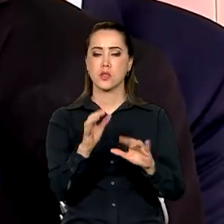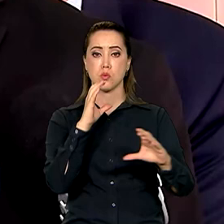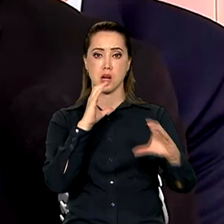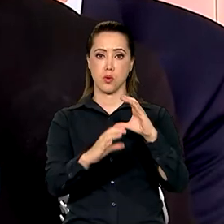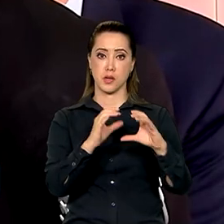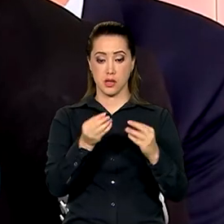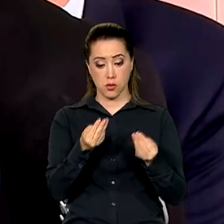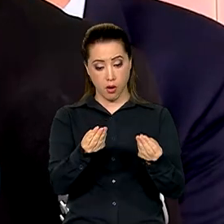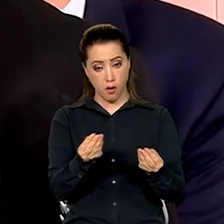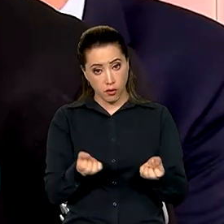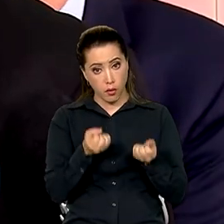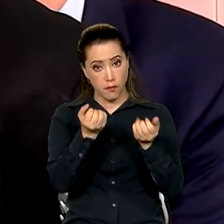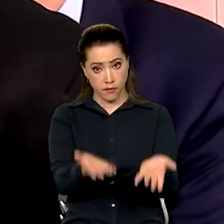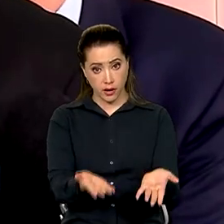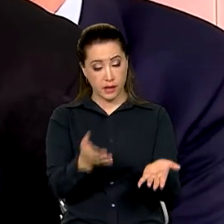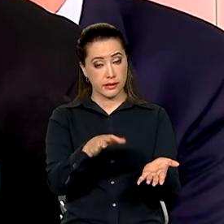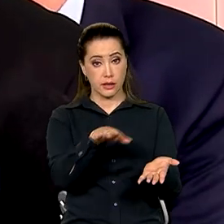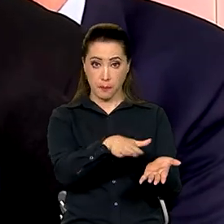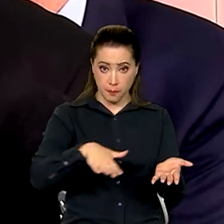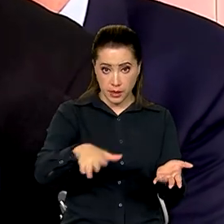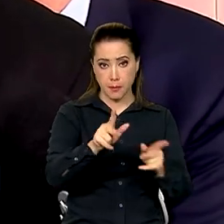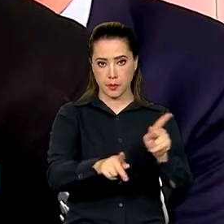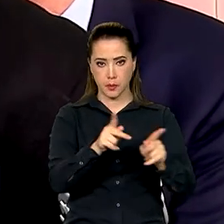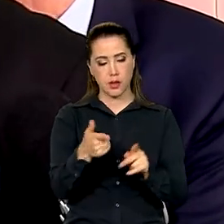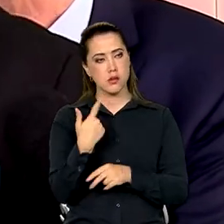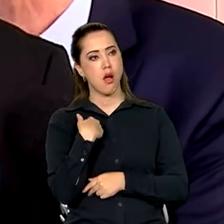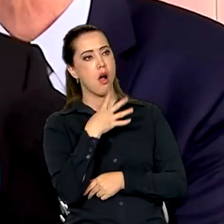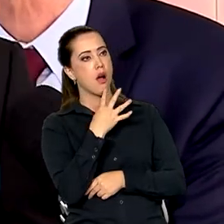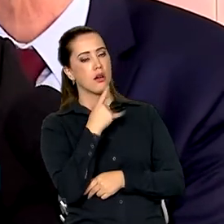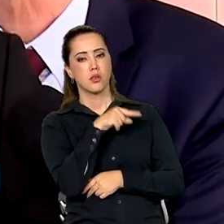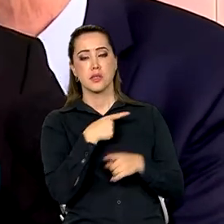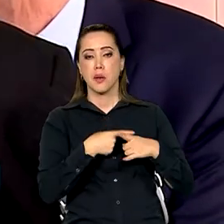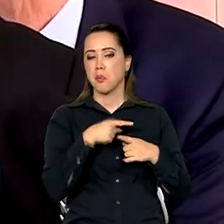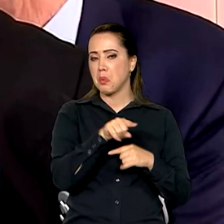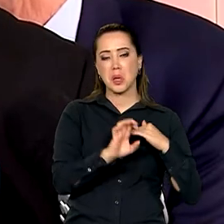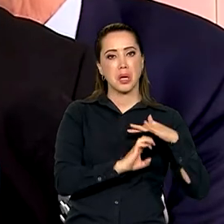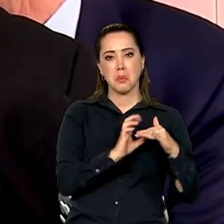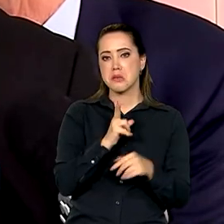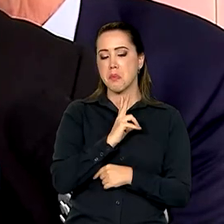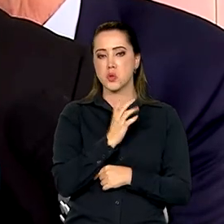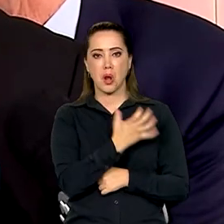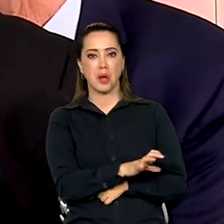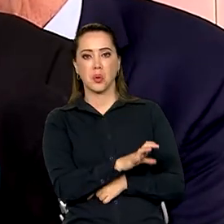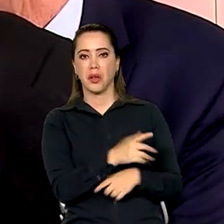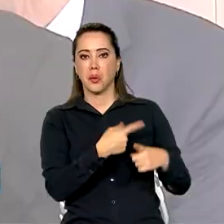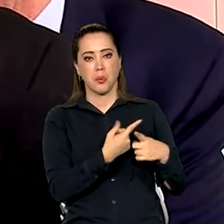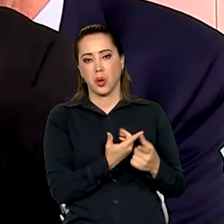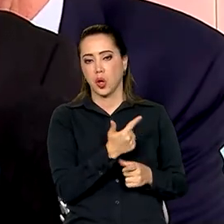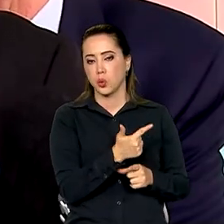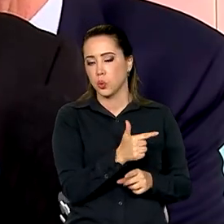muitas vezes, a oportunidade de ter acesso a um conteúdo que comercialmente é um conteúdo que não interessa a outras emissoras.